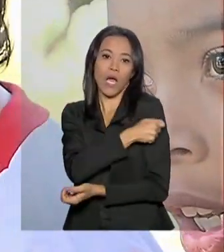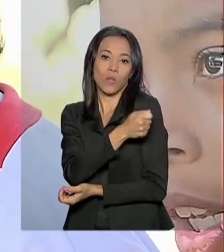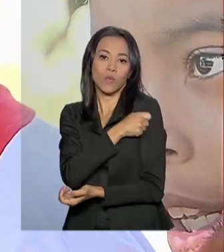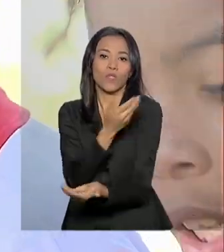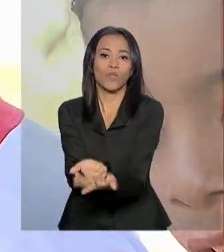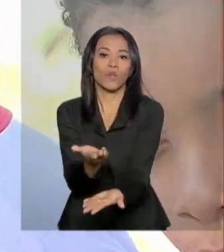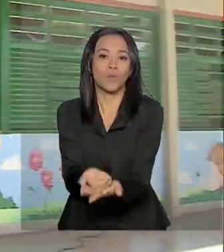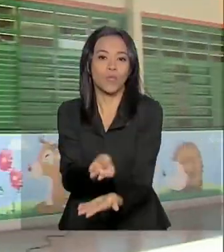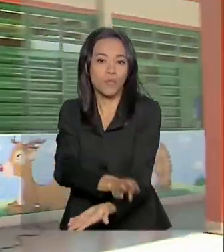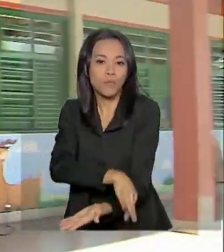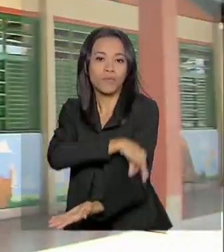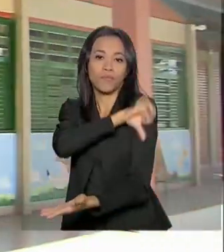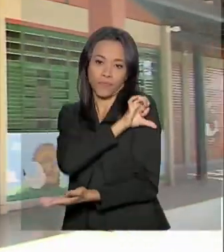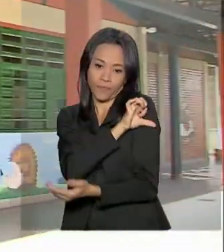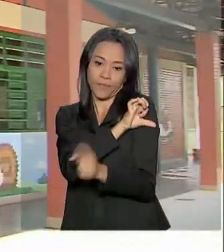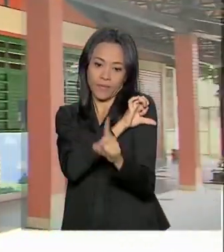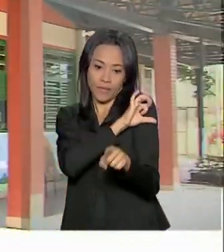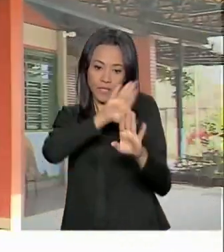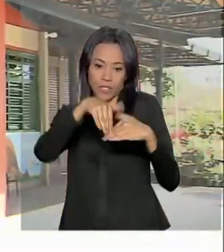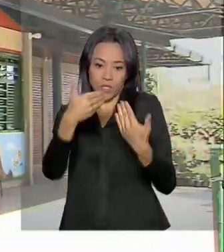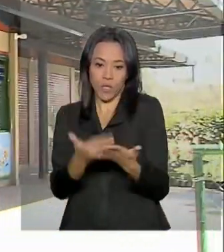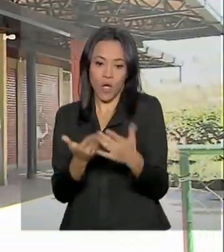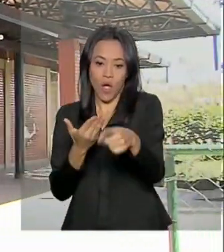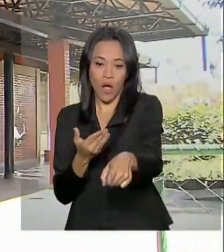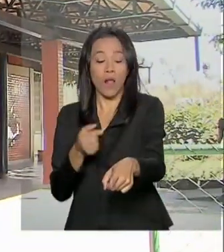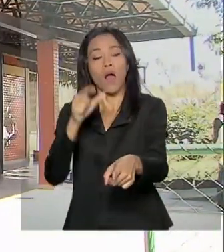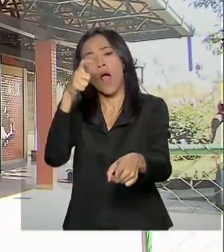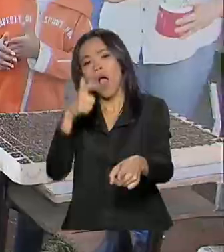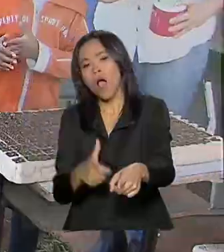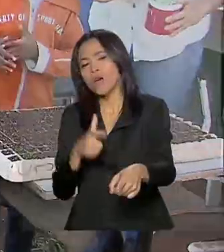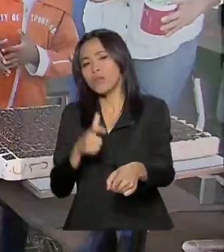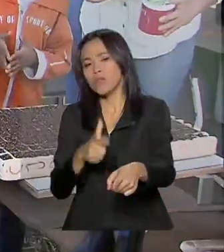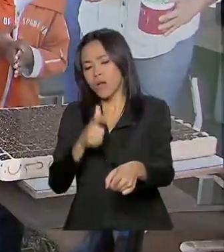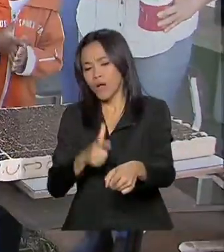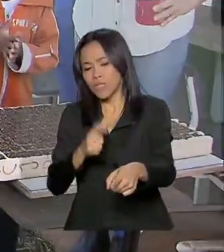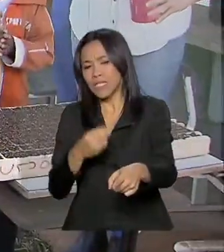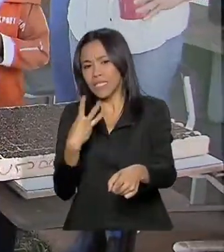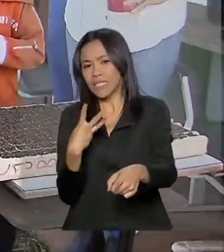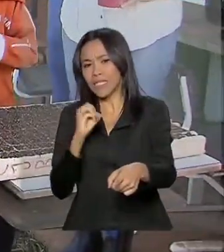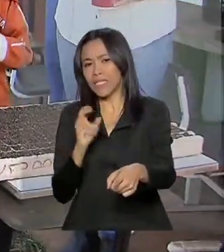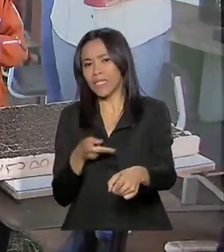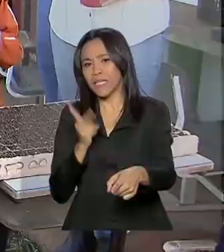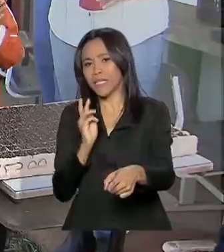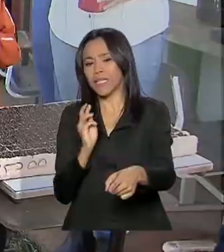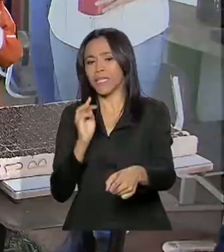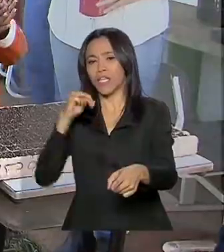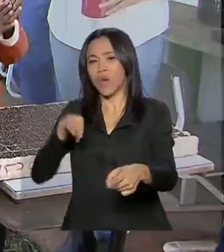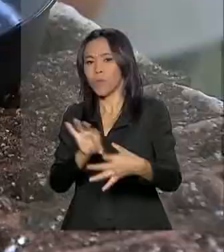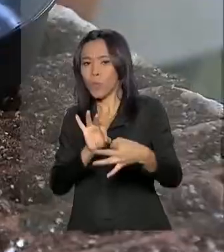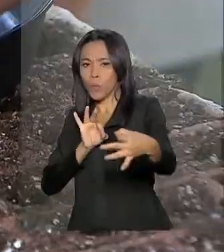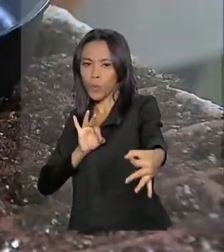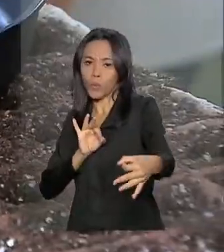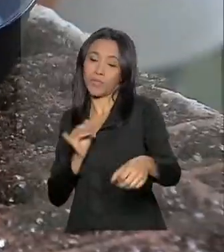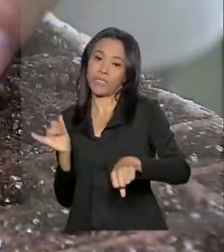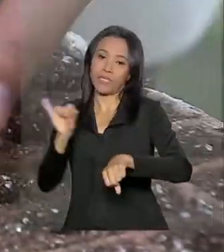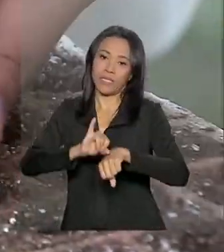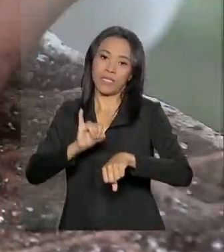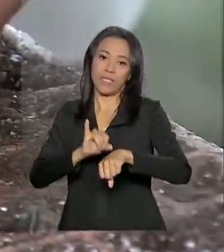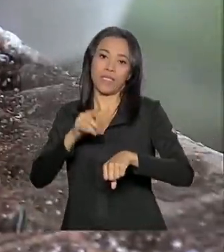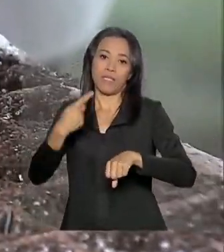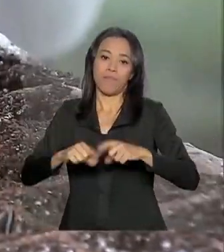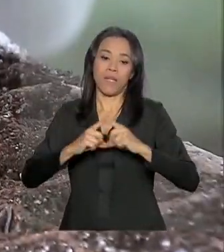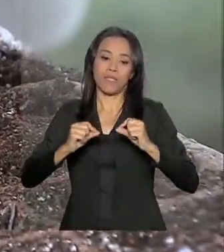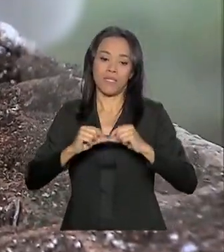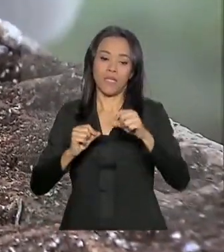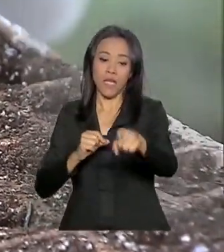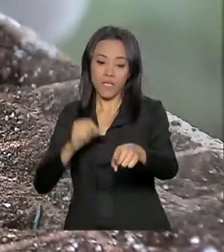ensino fundamental dessa escola pública, que fica a cerca de 30 quilômetros do centro de Brasília. Aqui, técnicas